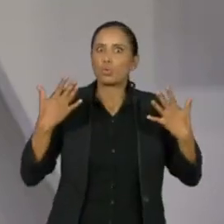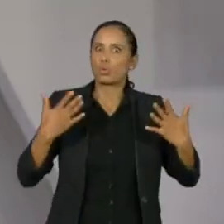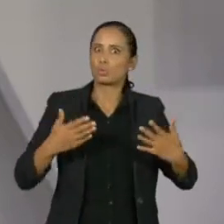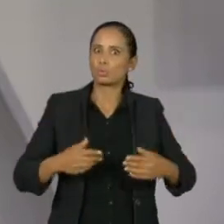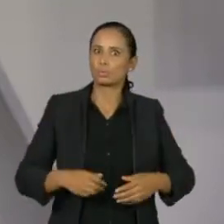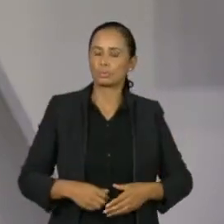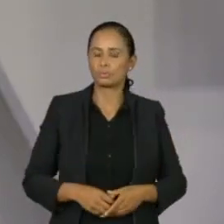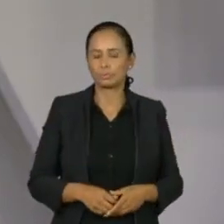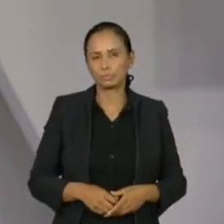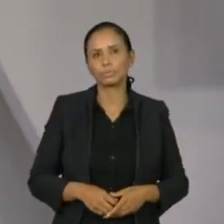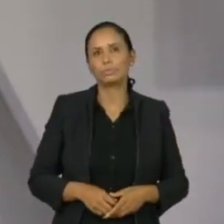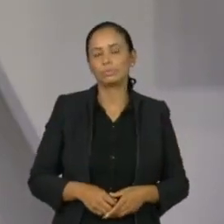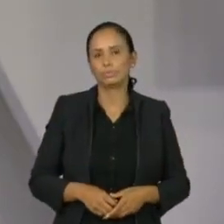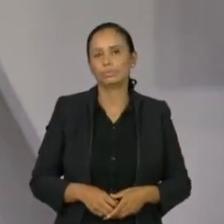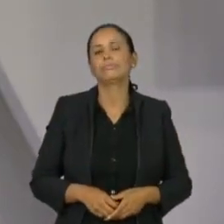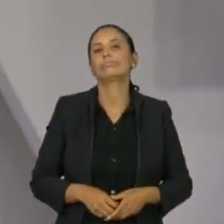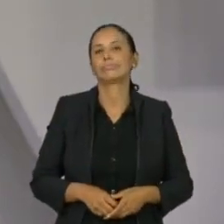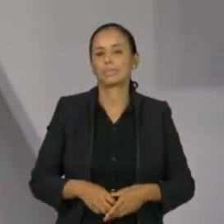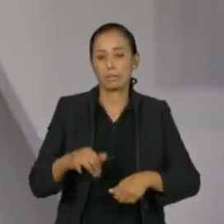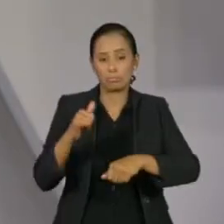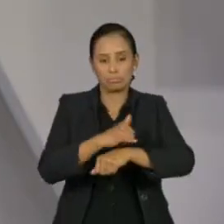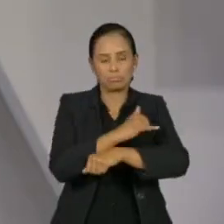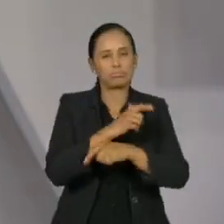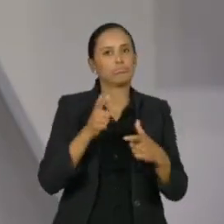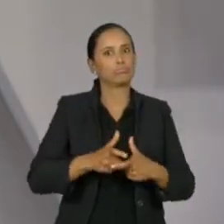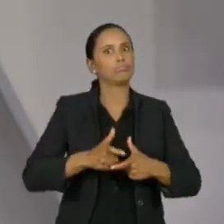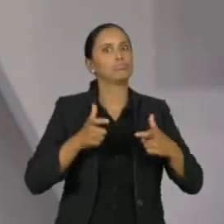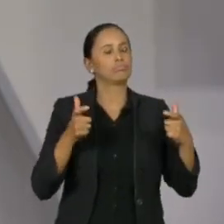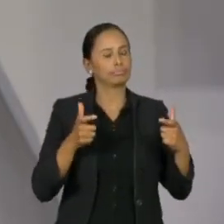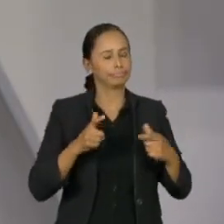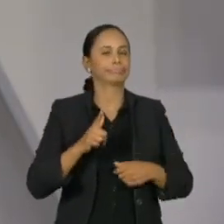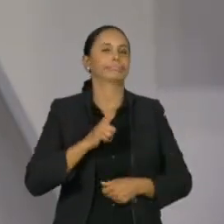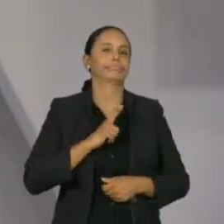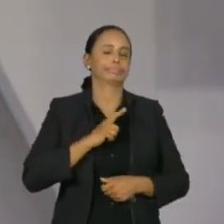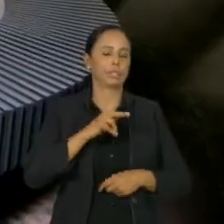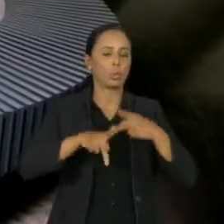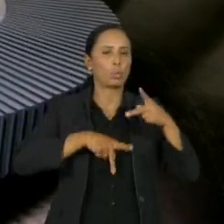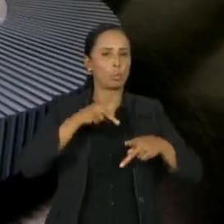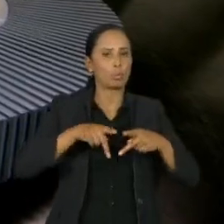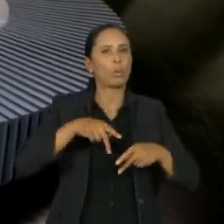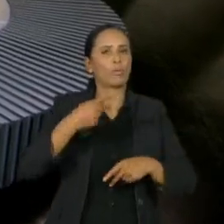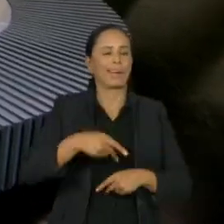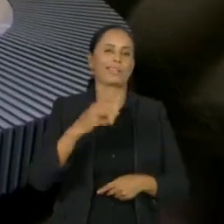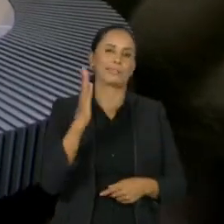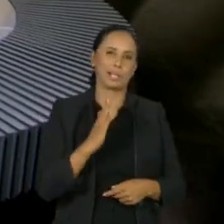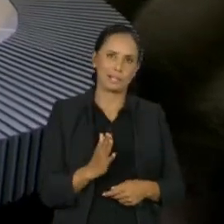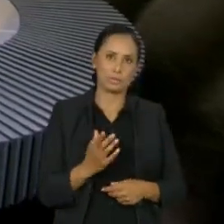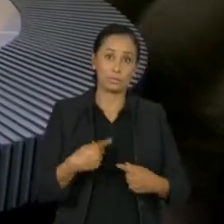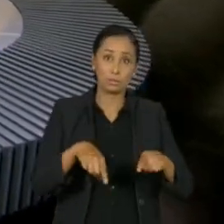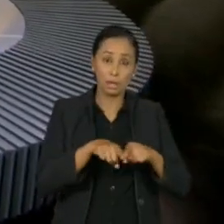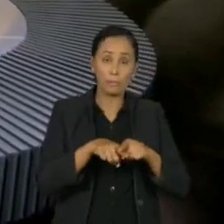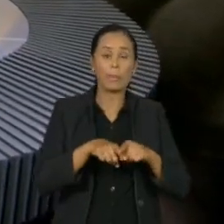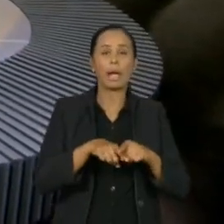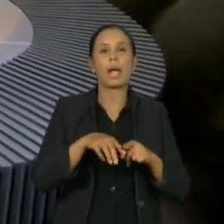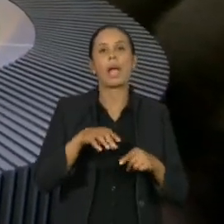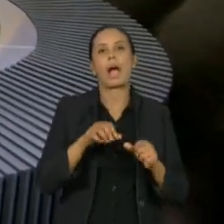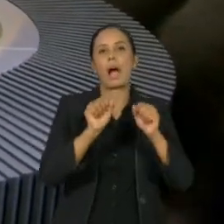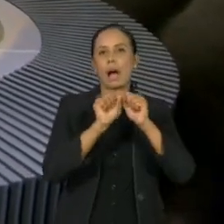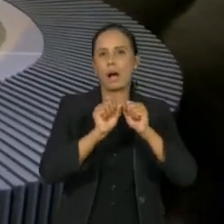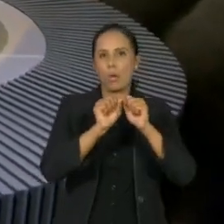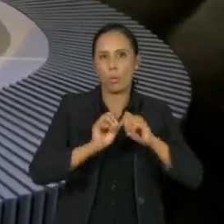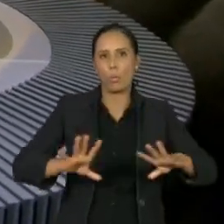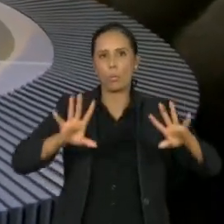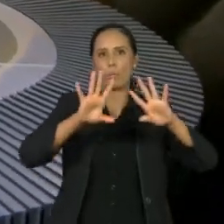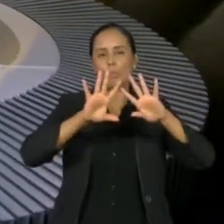O crescimento da obesidade afeta de forma mais agressiva a população brasileira. Segundo a OMS, 22% da